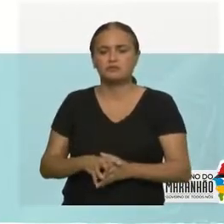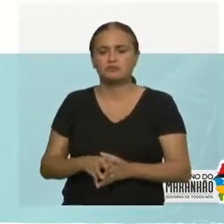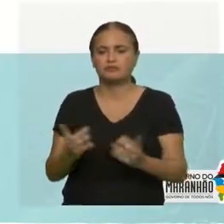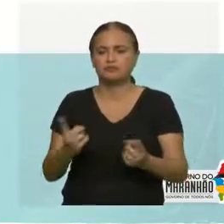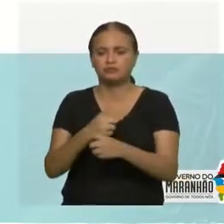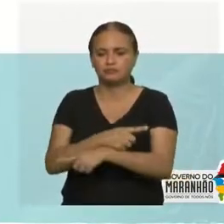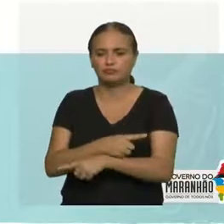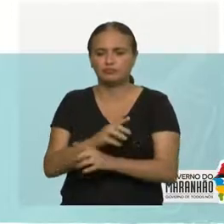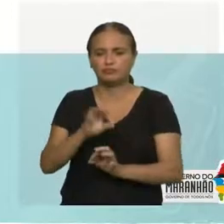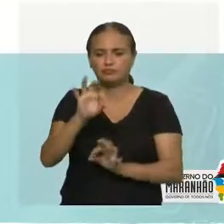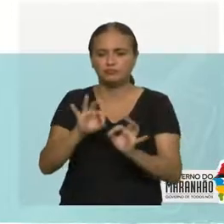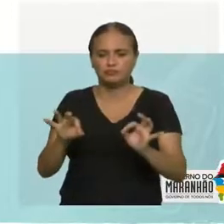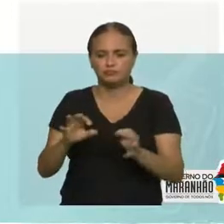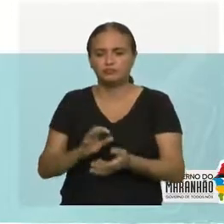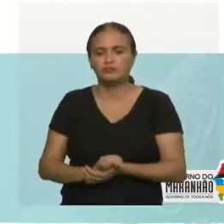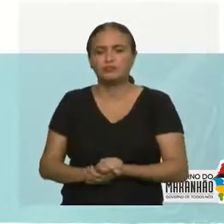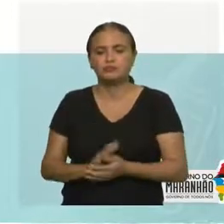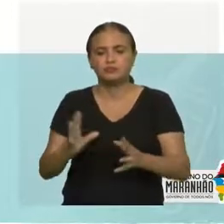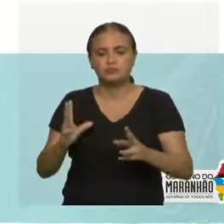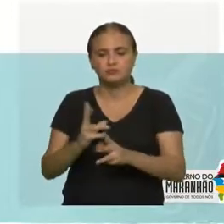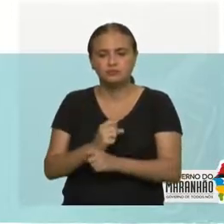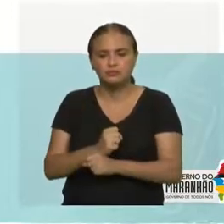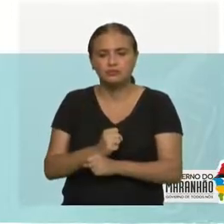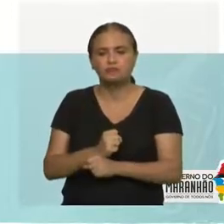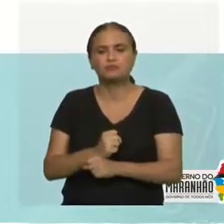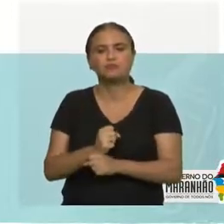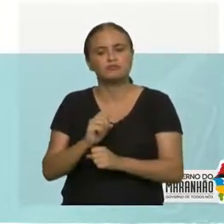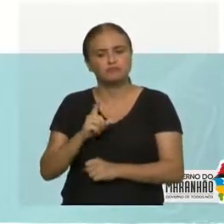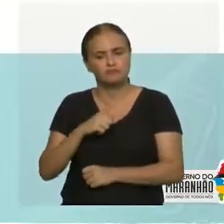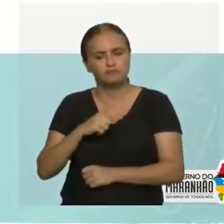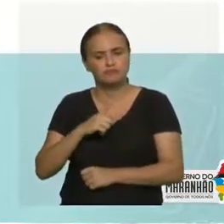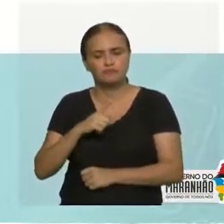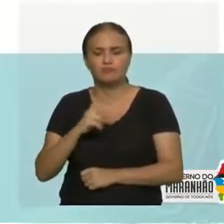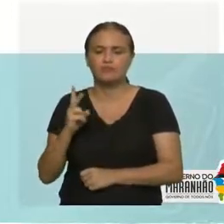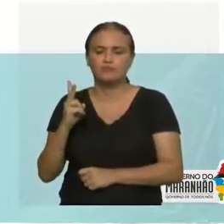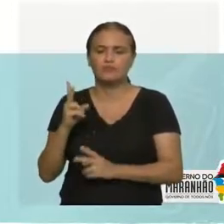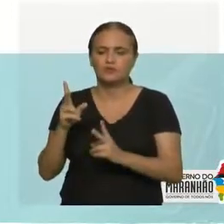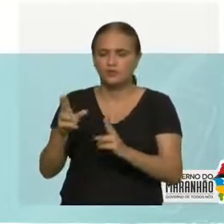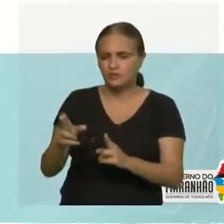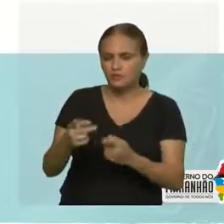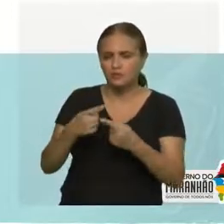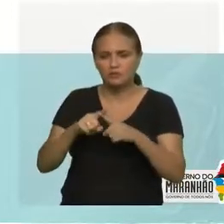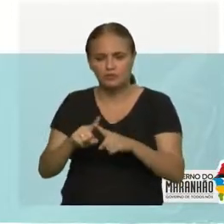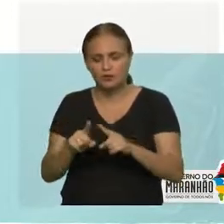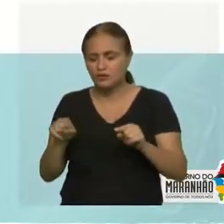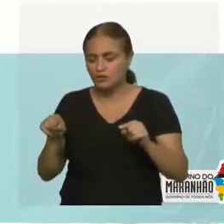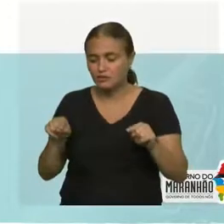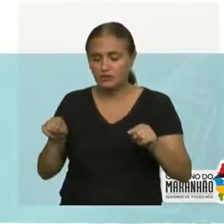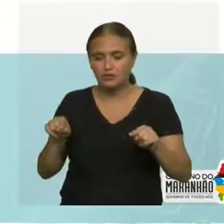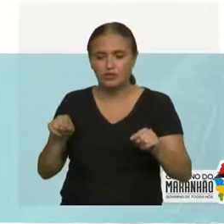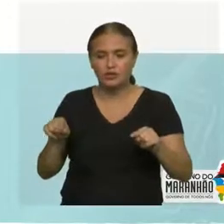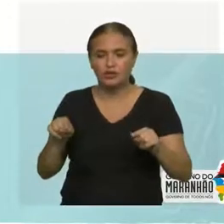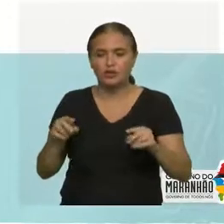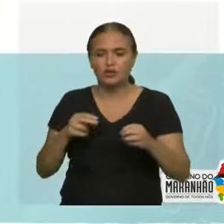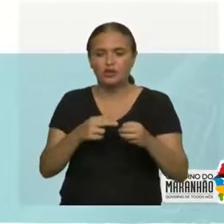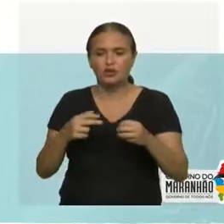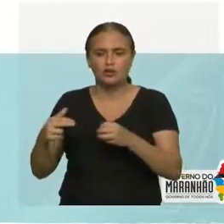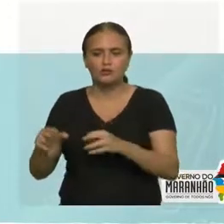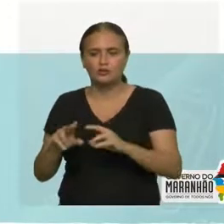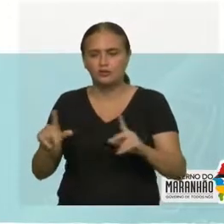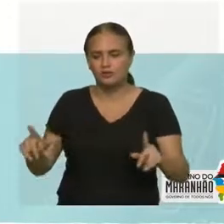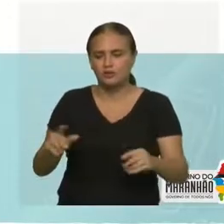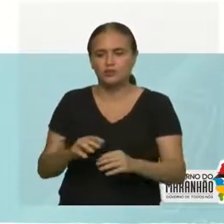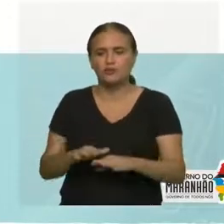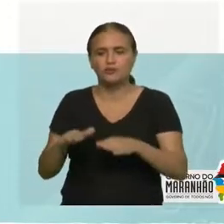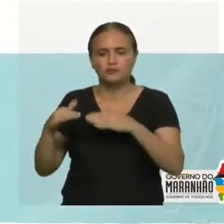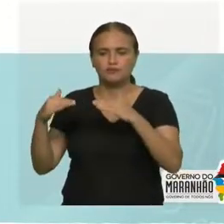opostos. Então, a terceira lei de Newton assume que as forças de ação e reação possuem o valor, mas atuam em corpos diferentes. Portanto, não haverá equilíbrio e